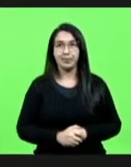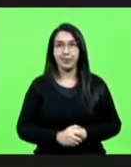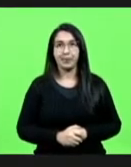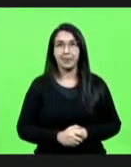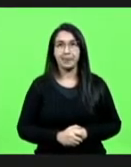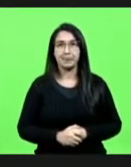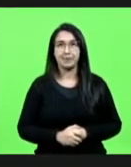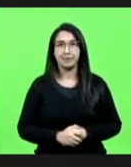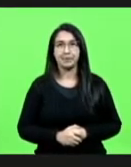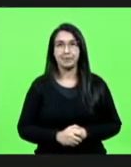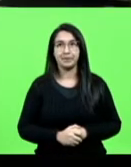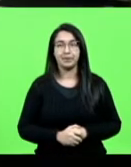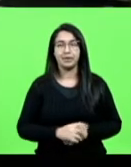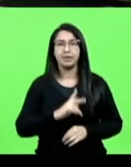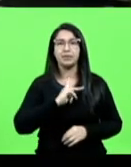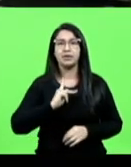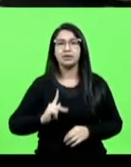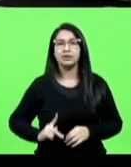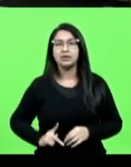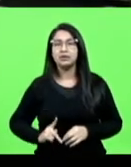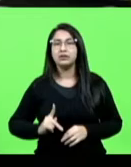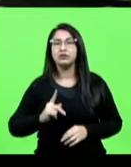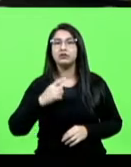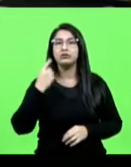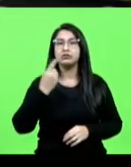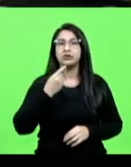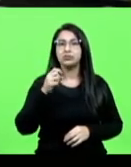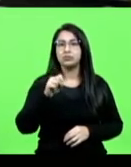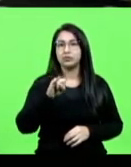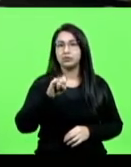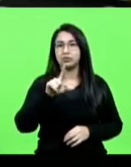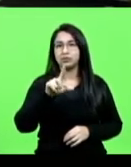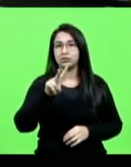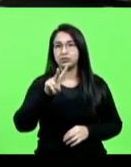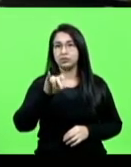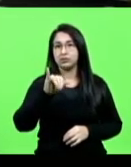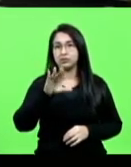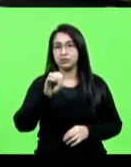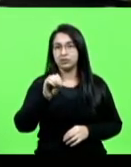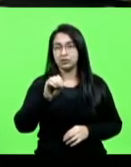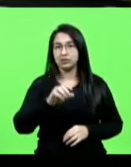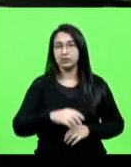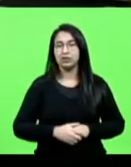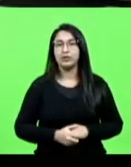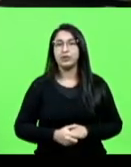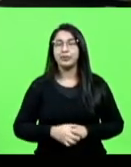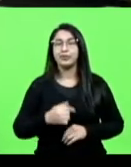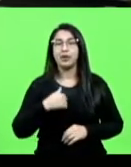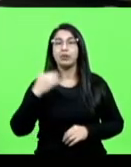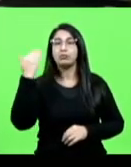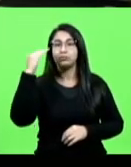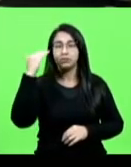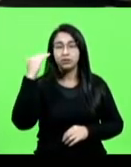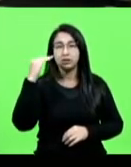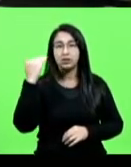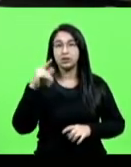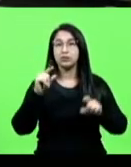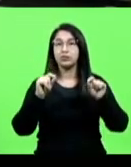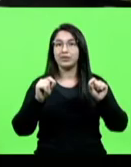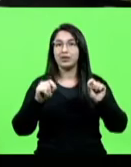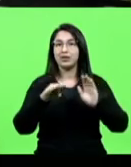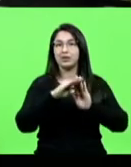Senhora Presidente, senhor deputado Silvio Drevik, eu entendo como uma matéria